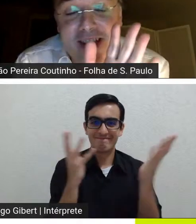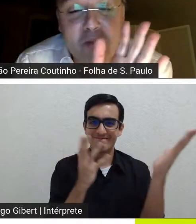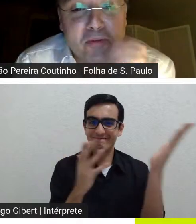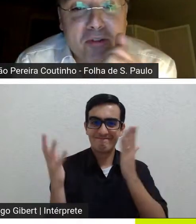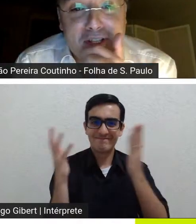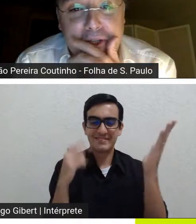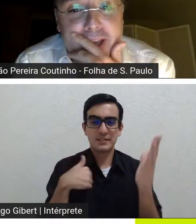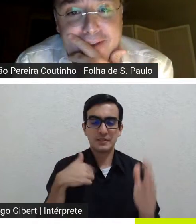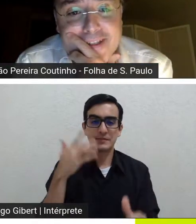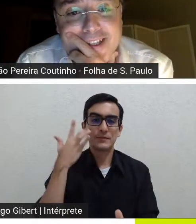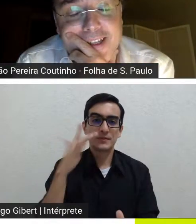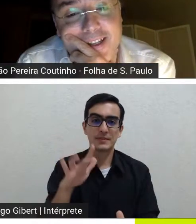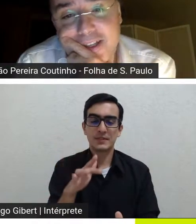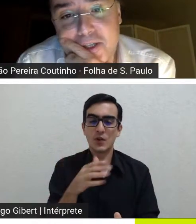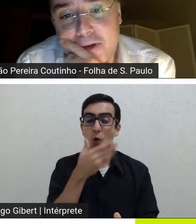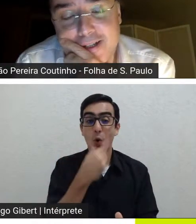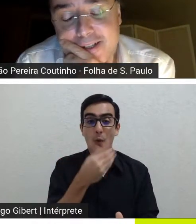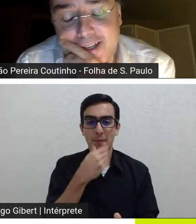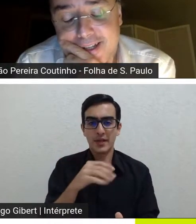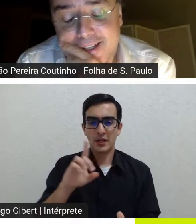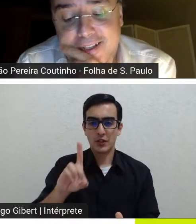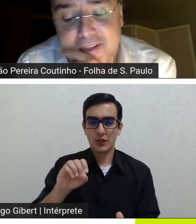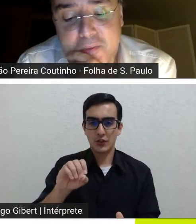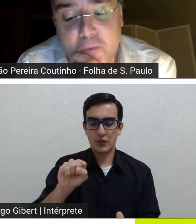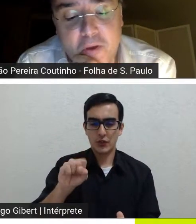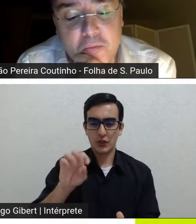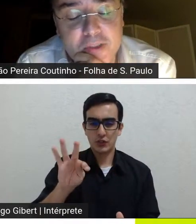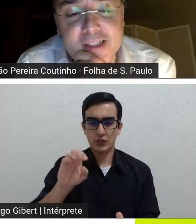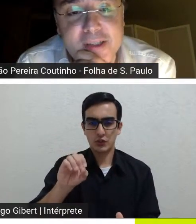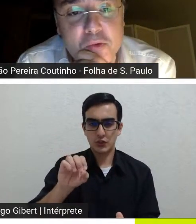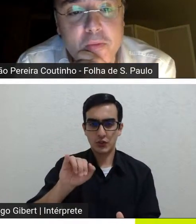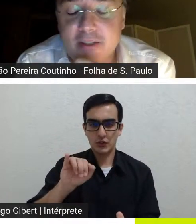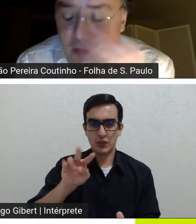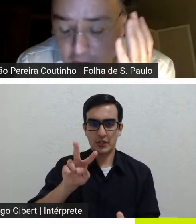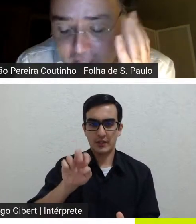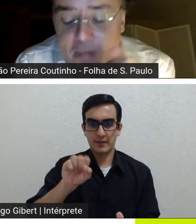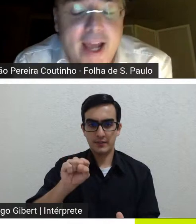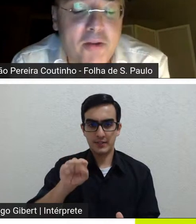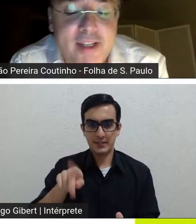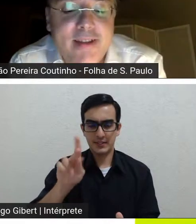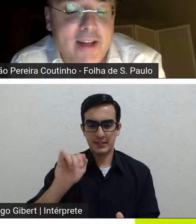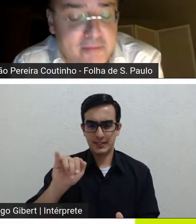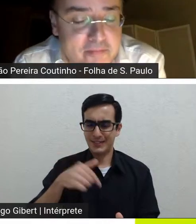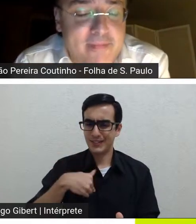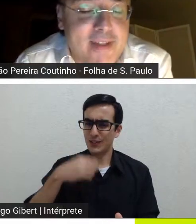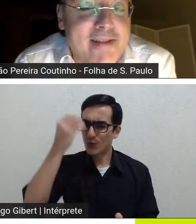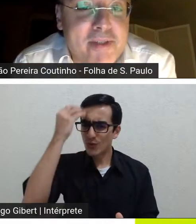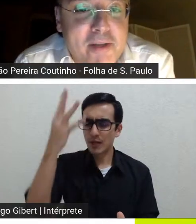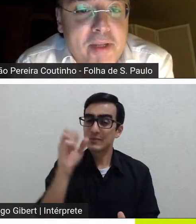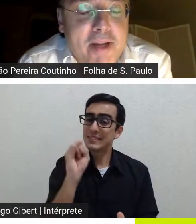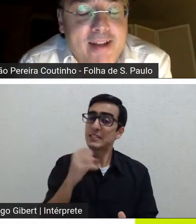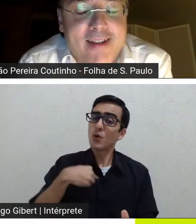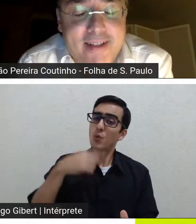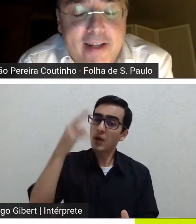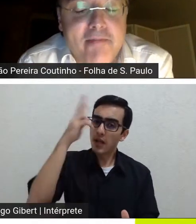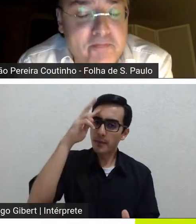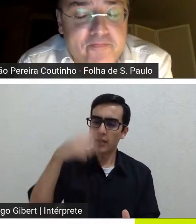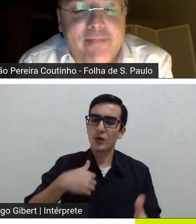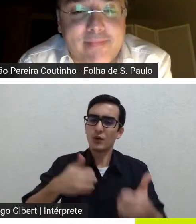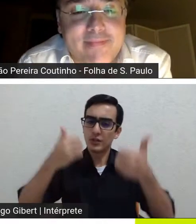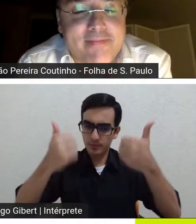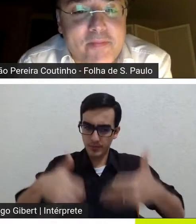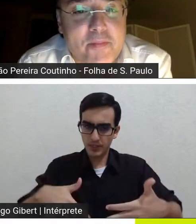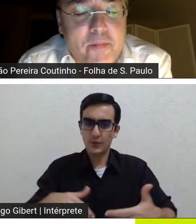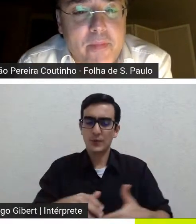começando pelo Dostoiévski eu acho que era é um belíssimo começo mas se eu me lembrar eu ainda direi se eu me lembrar ainda direi